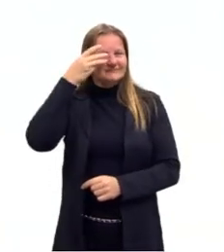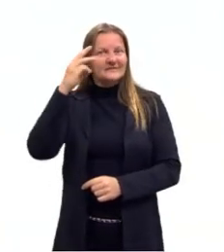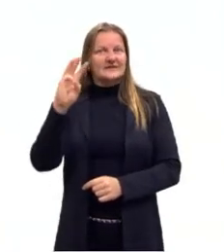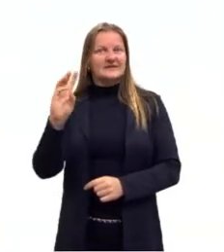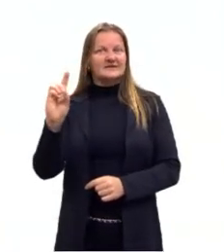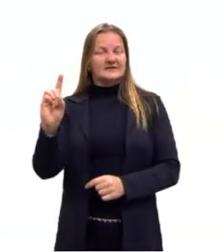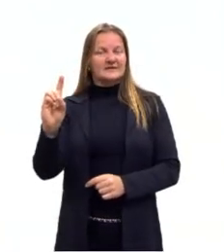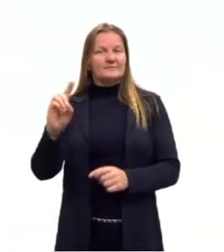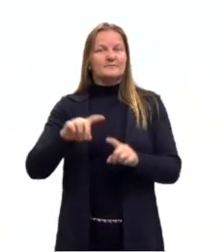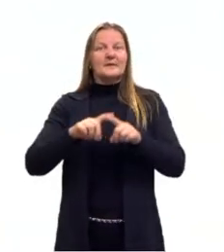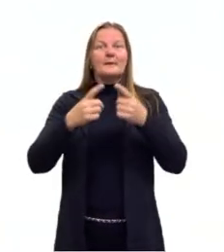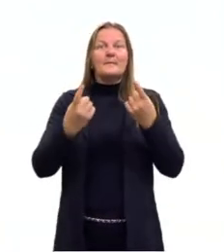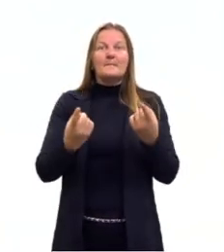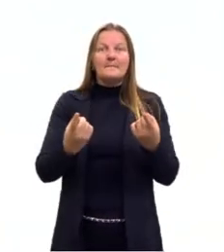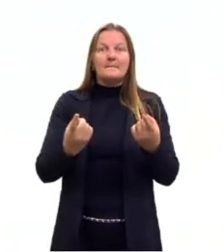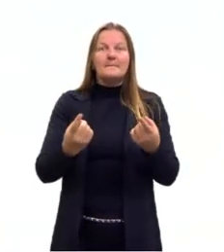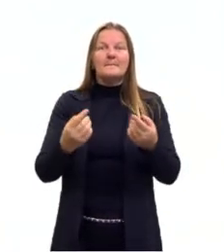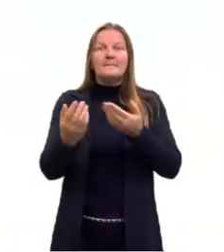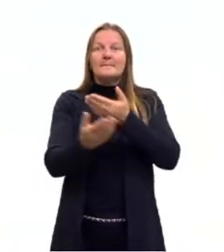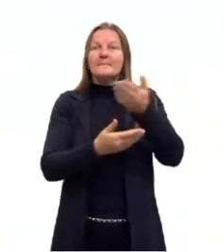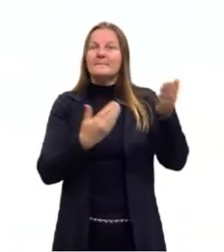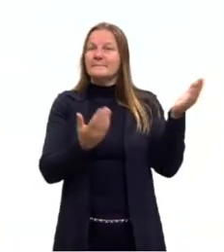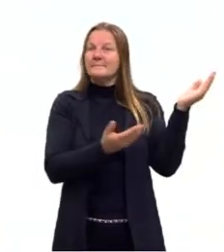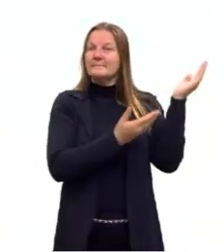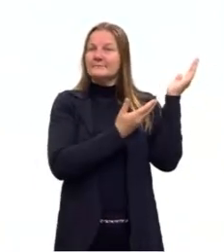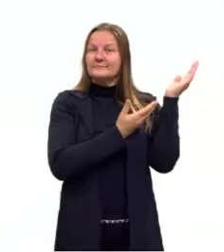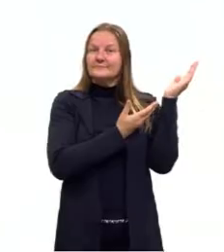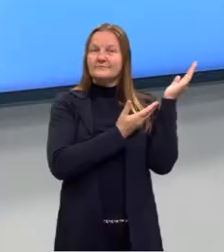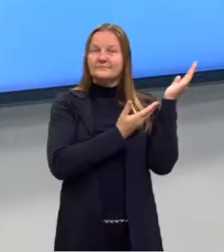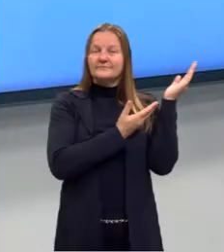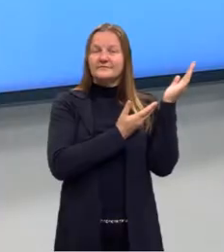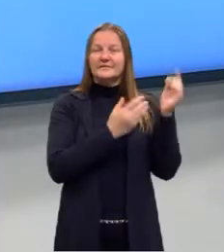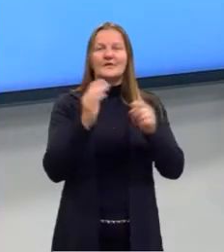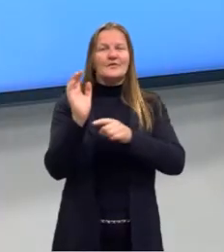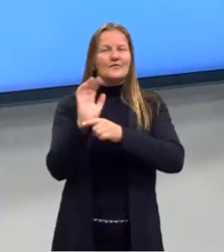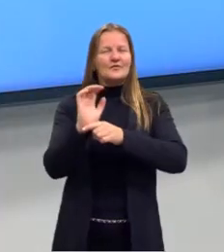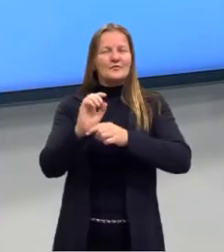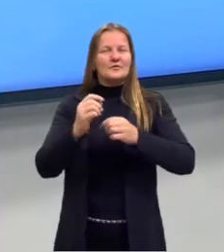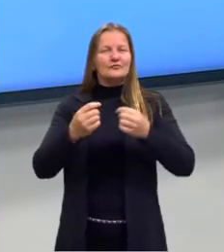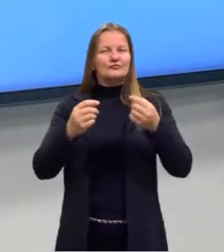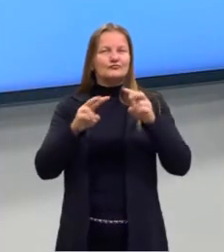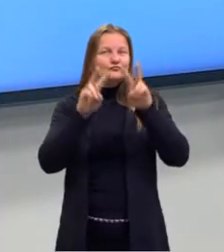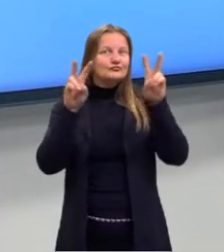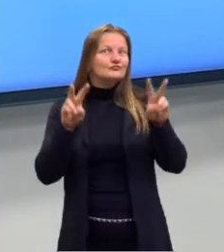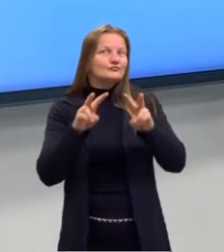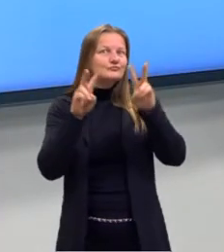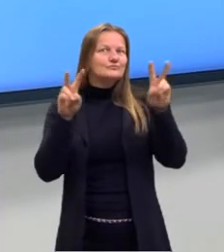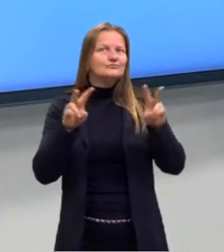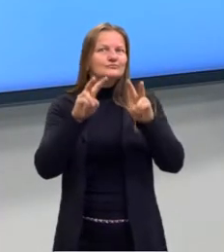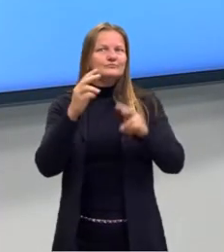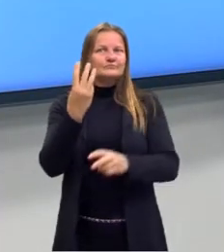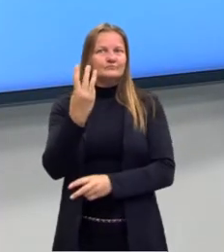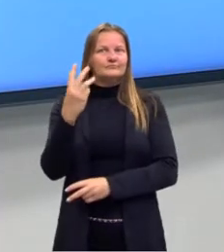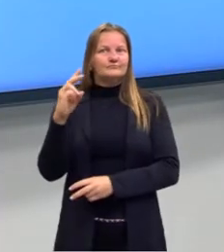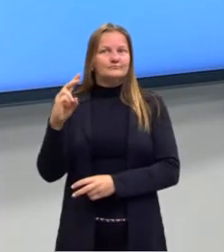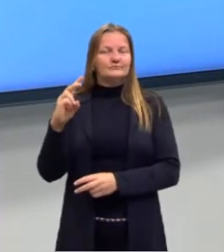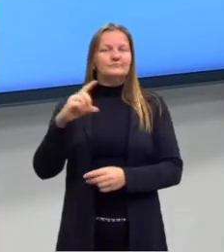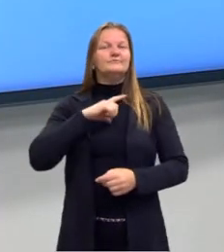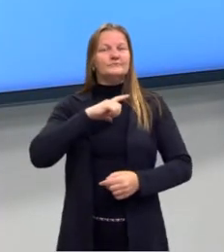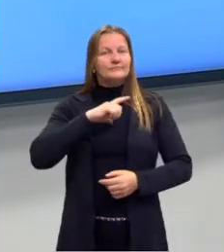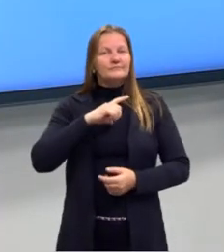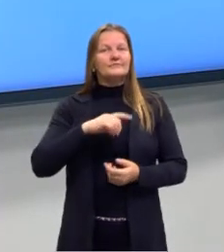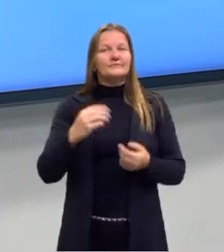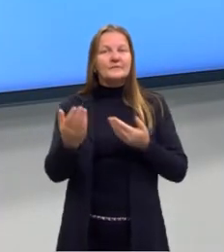dimensões. Essa questão dos filmes, animações 3D, elas estão relacionadas